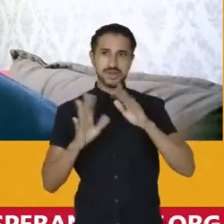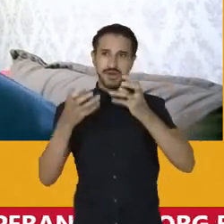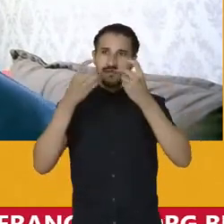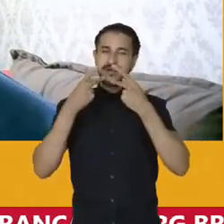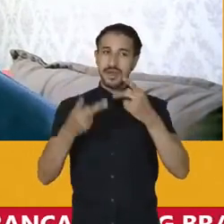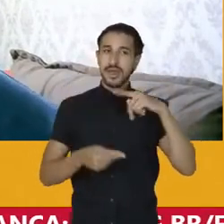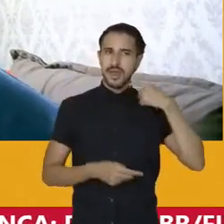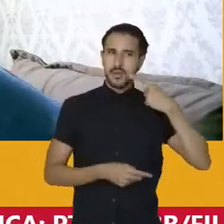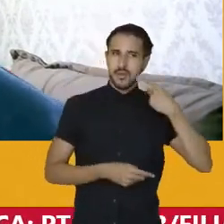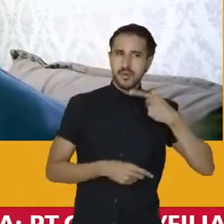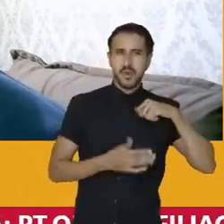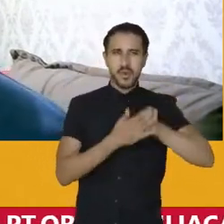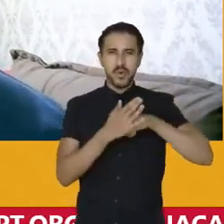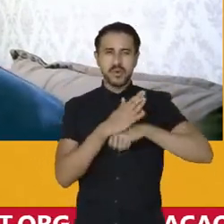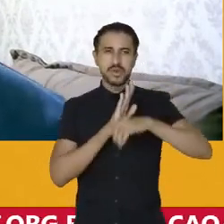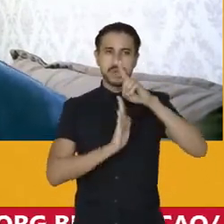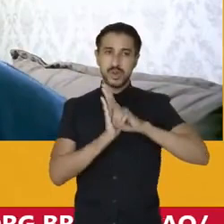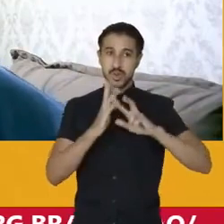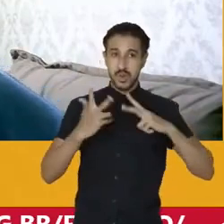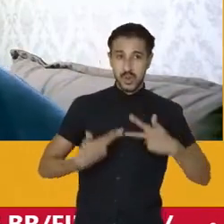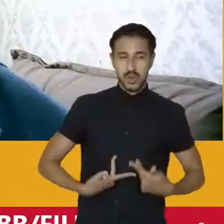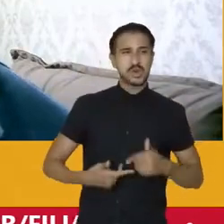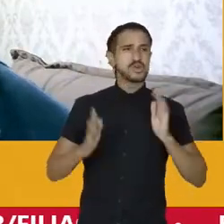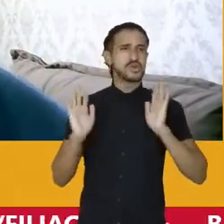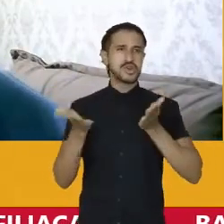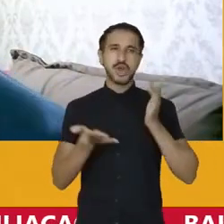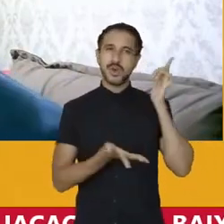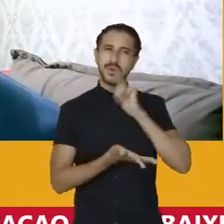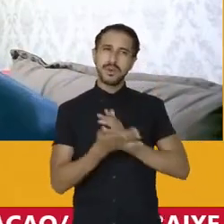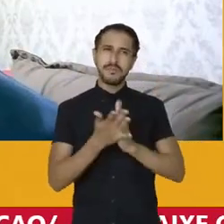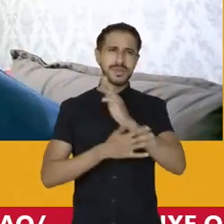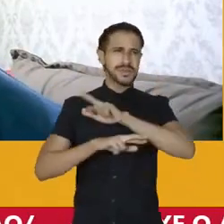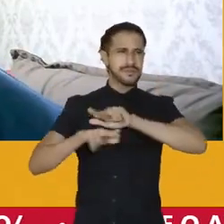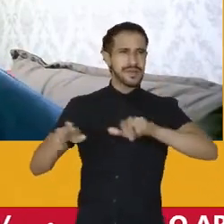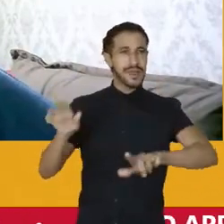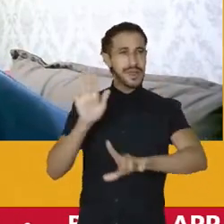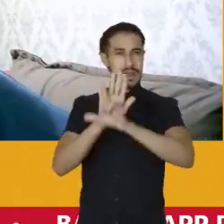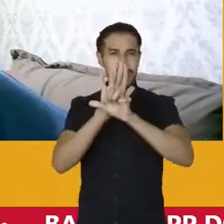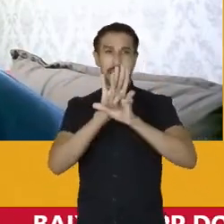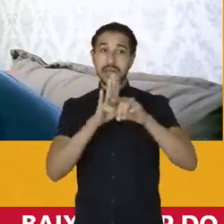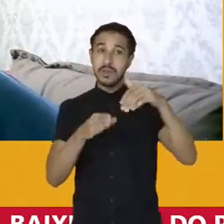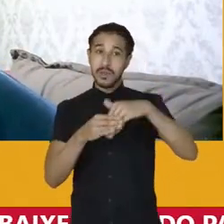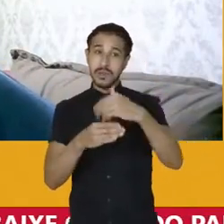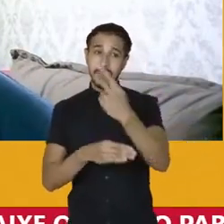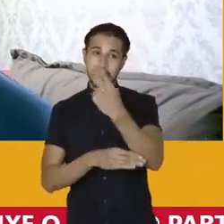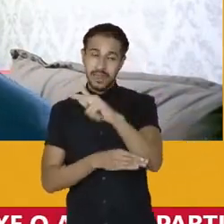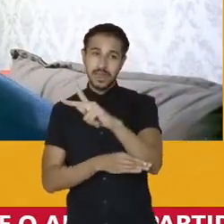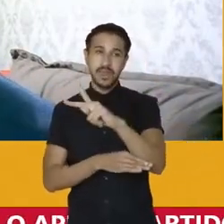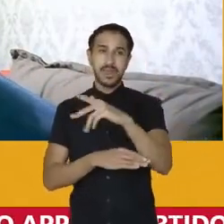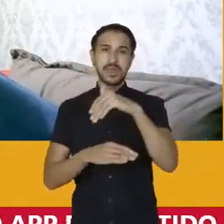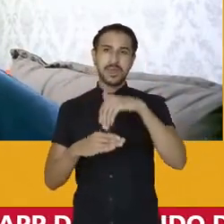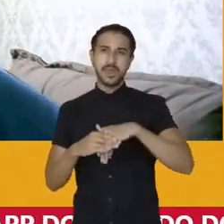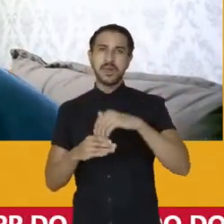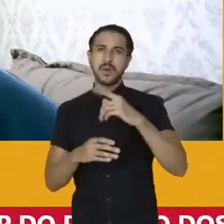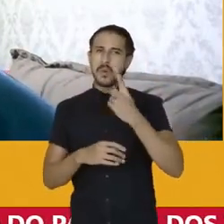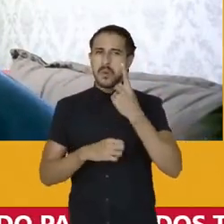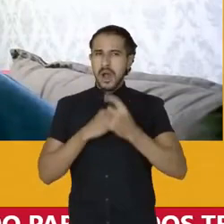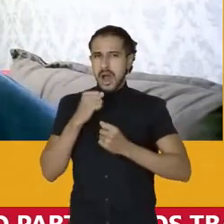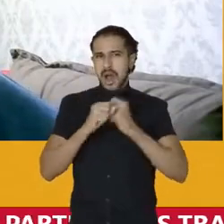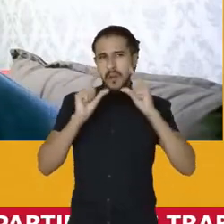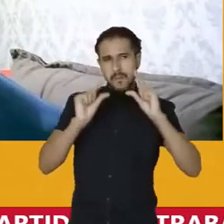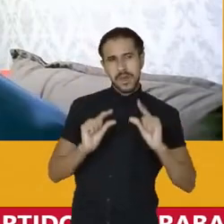disse, é advogado, militante de direitos humanos, já conseguiu aprovar diversas leis em seu mandato, mandato de menos de um ano,